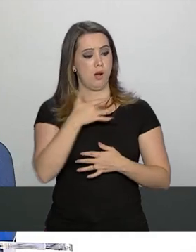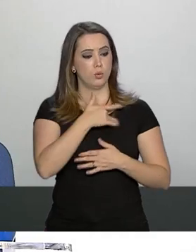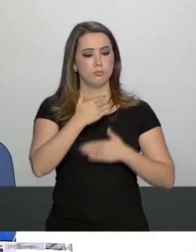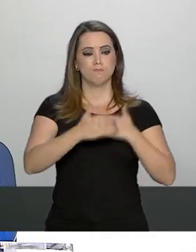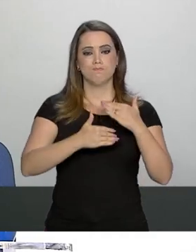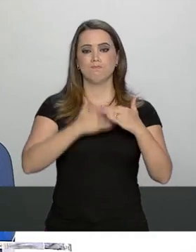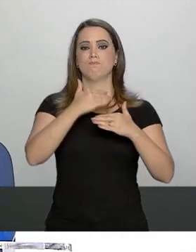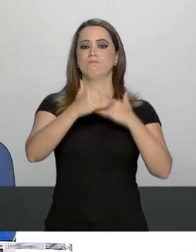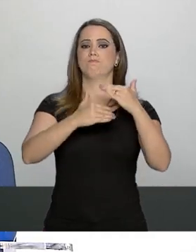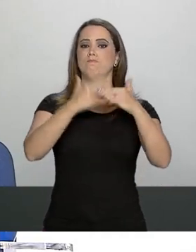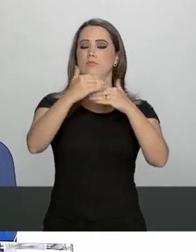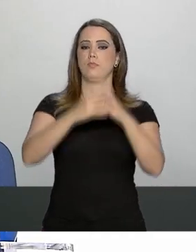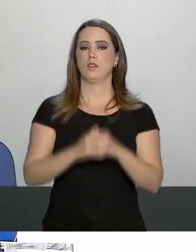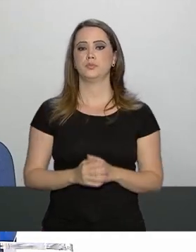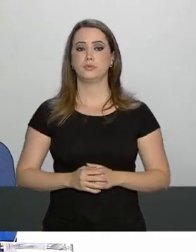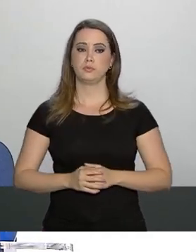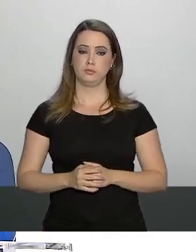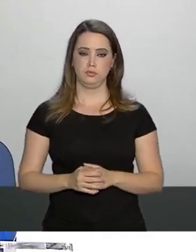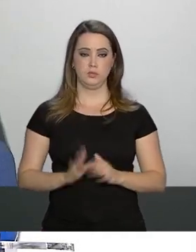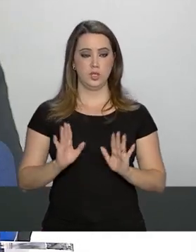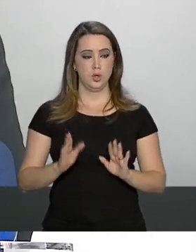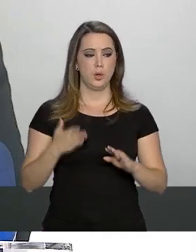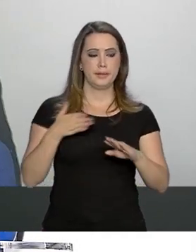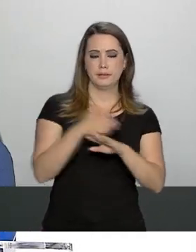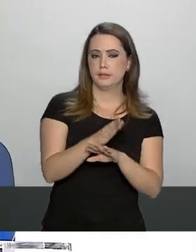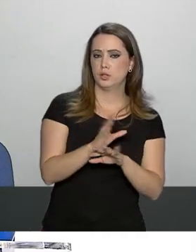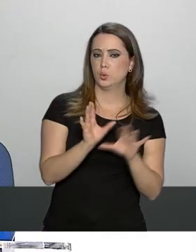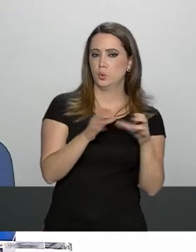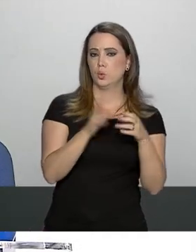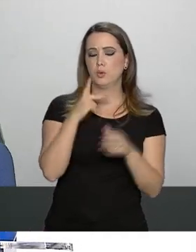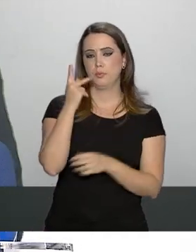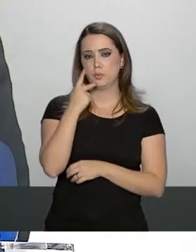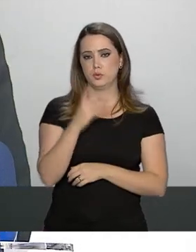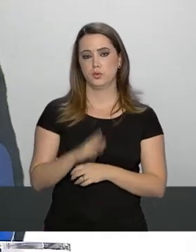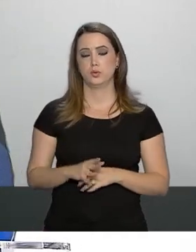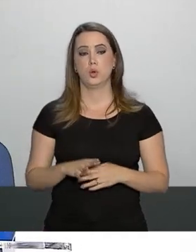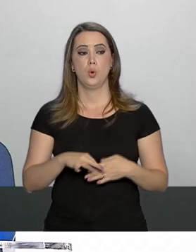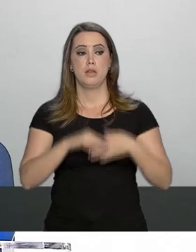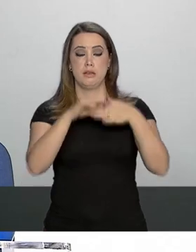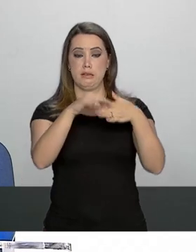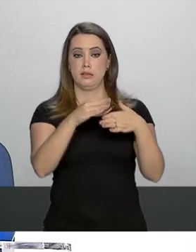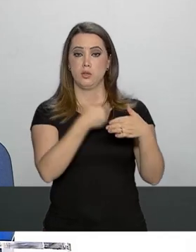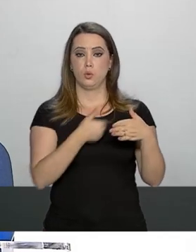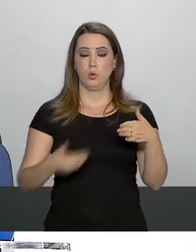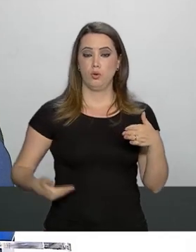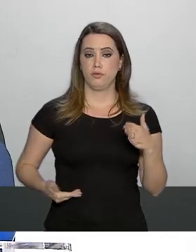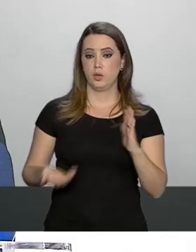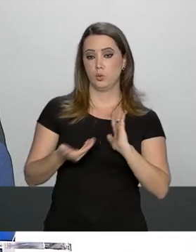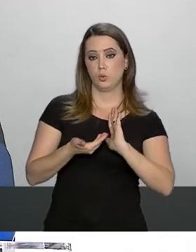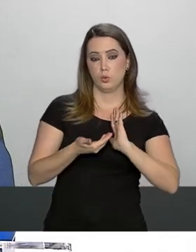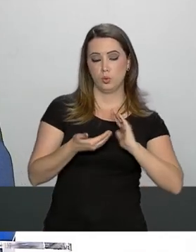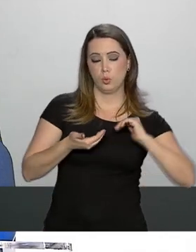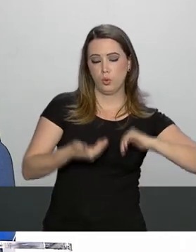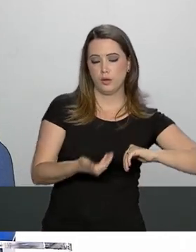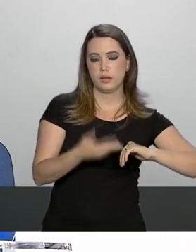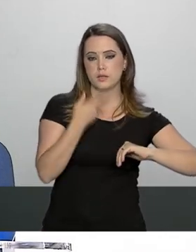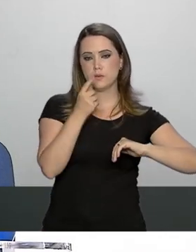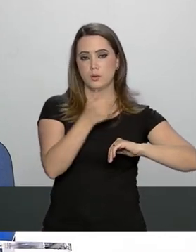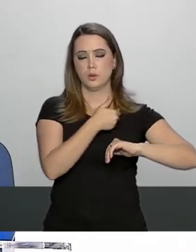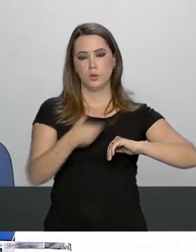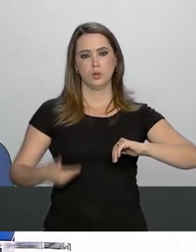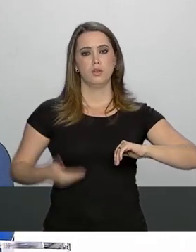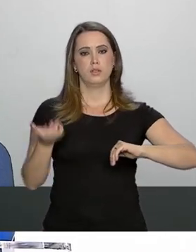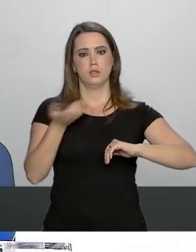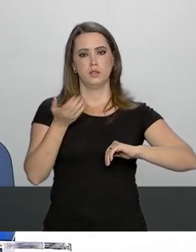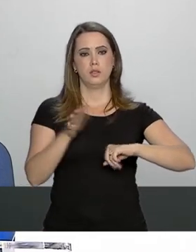agora entrando na parte política porta voz o líder do governo no congresso falou que o governo está disposto a